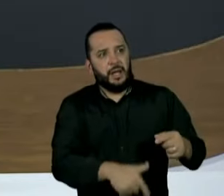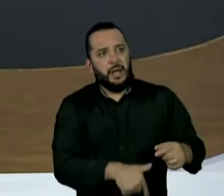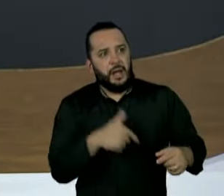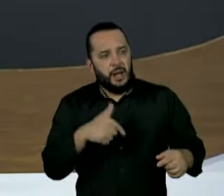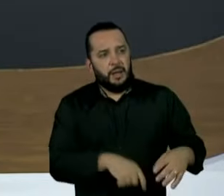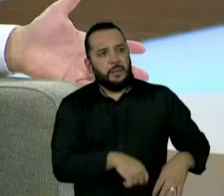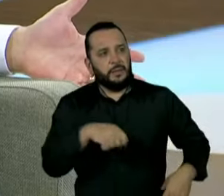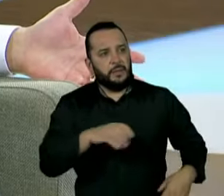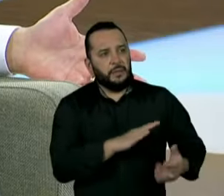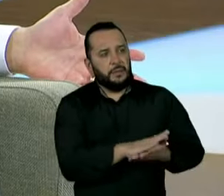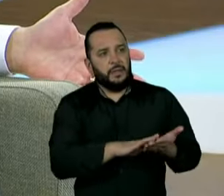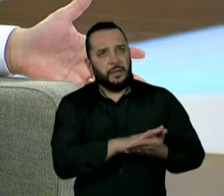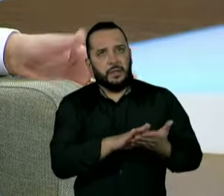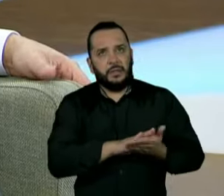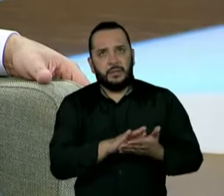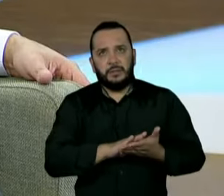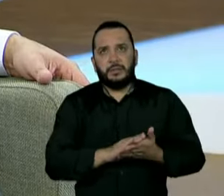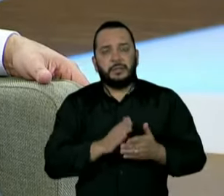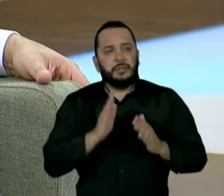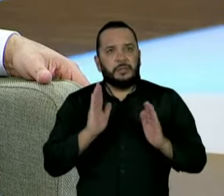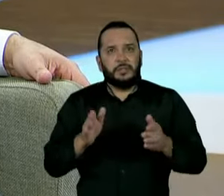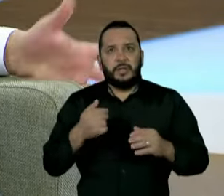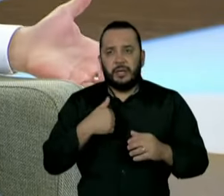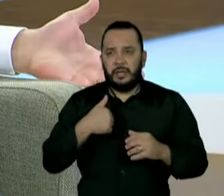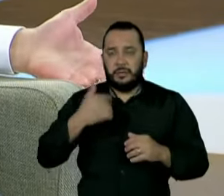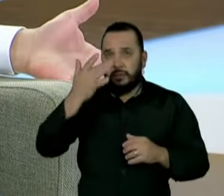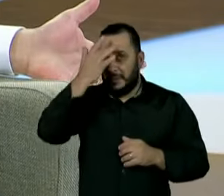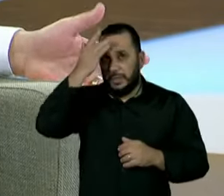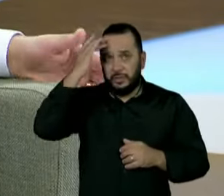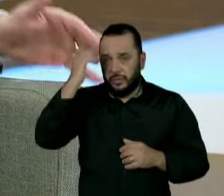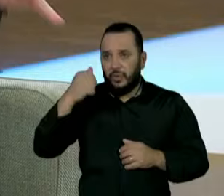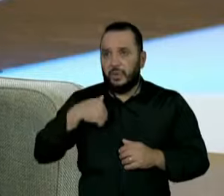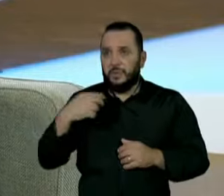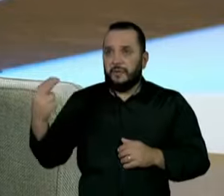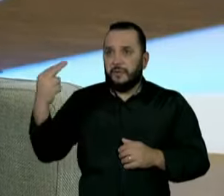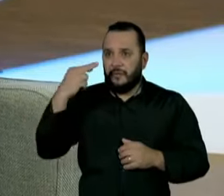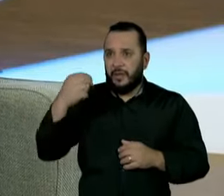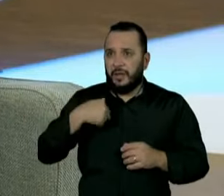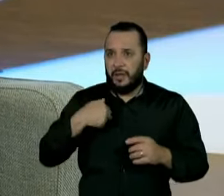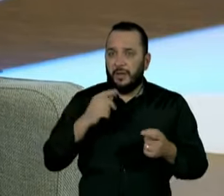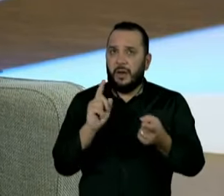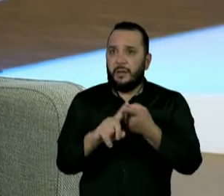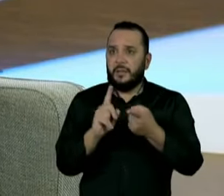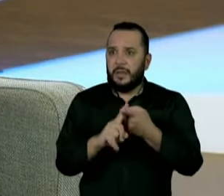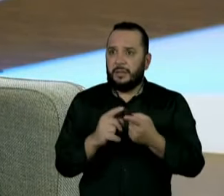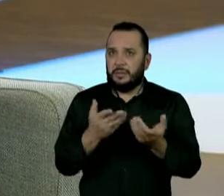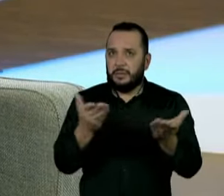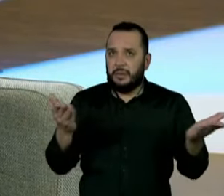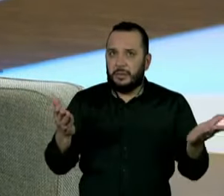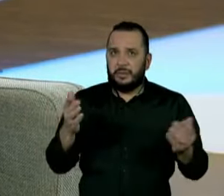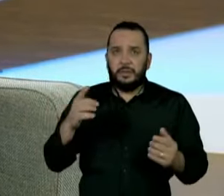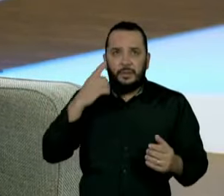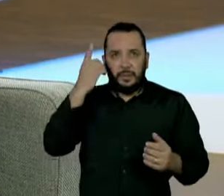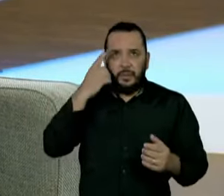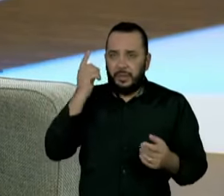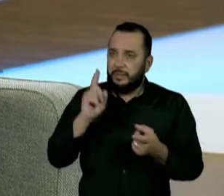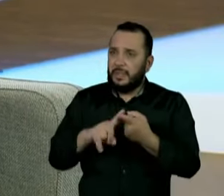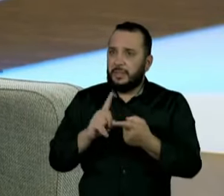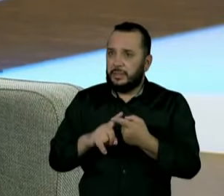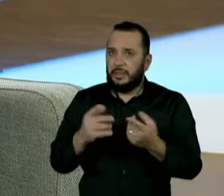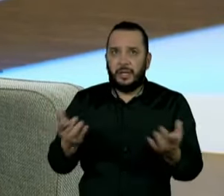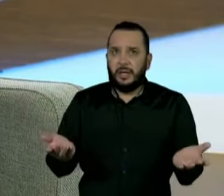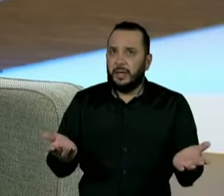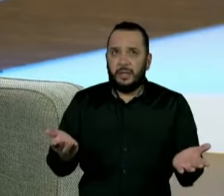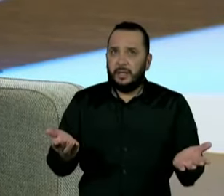puxar o cadastro? E se um fiscal de renda ameaçar alguém? E se um deputado ameaçar alguém? Então está liberado